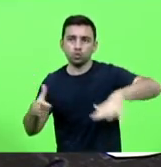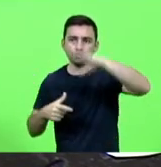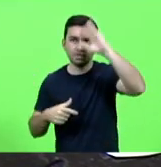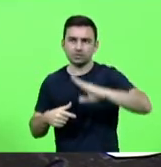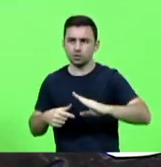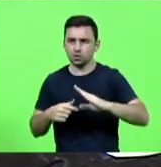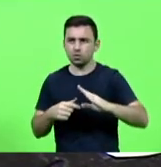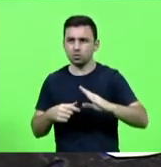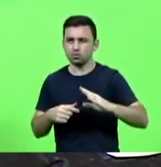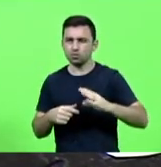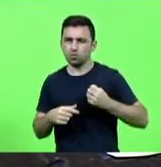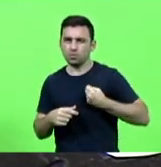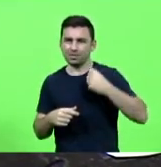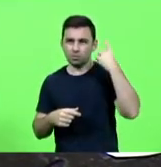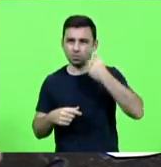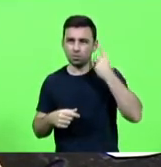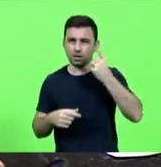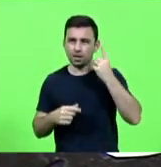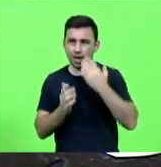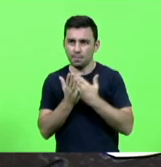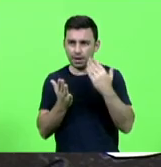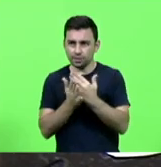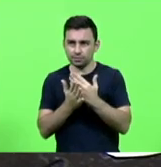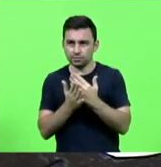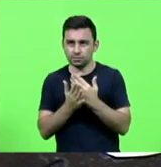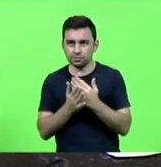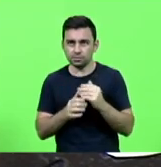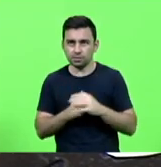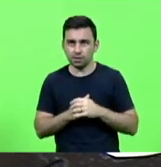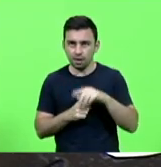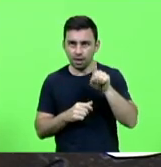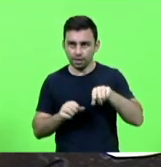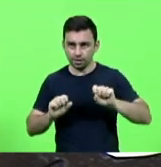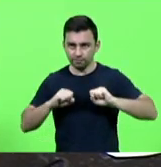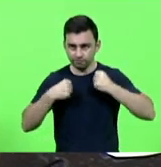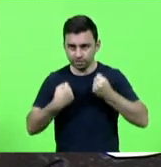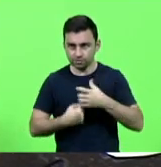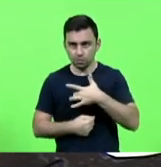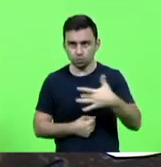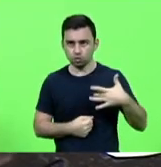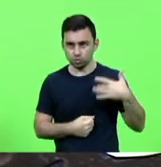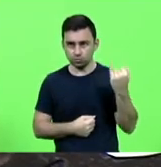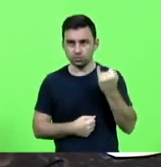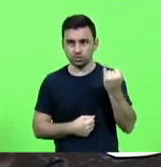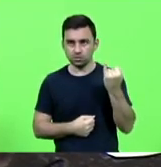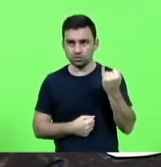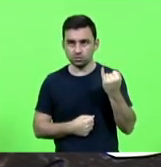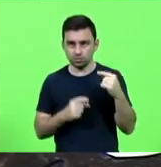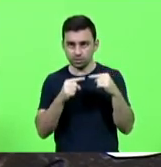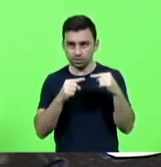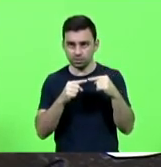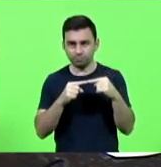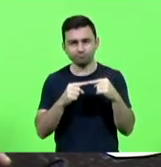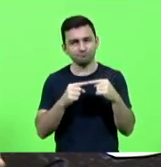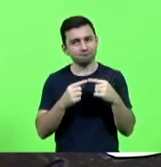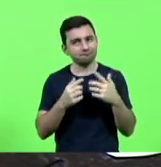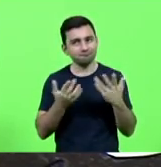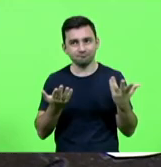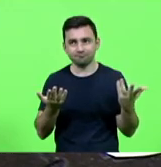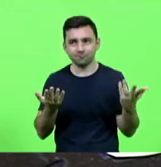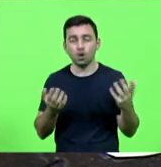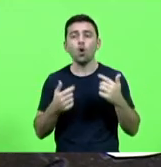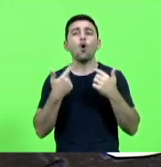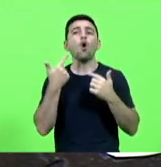número de parlamentares do Brasil seria a frente parlamentar de defesa da saúde algo tão importante como a saúde poderia ser ou então a frente